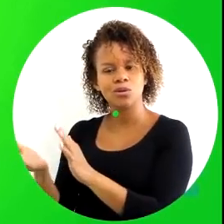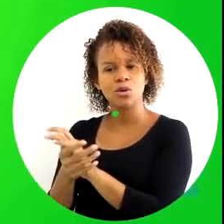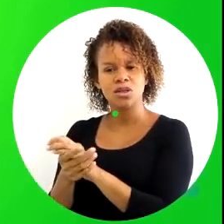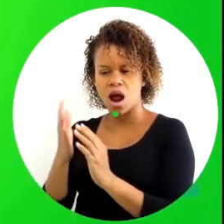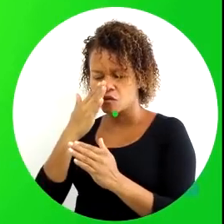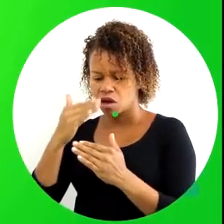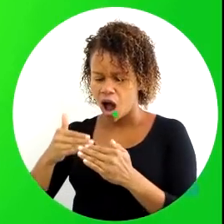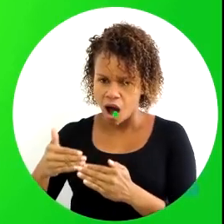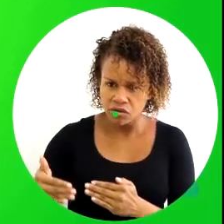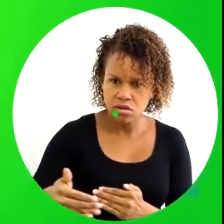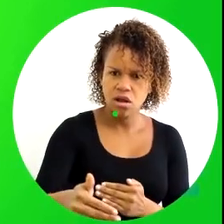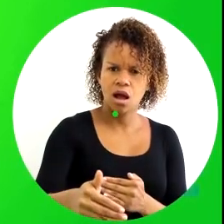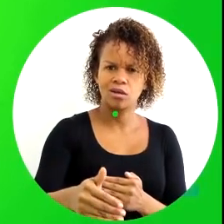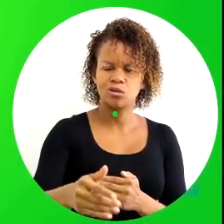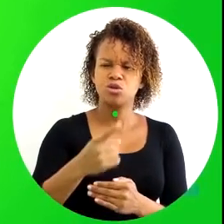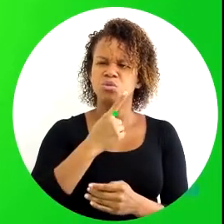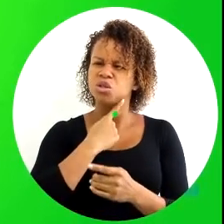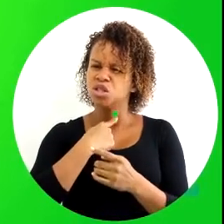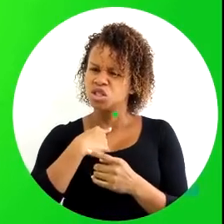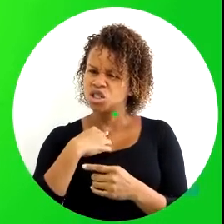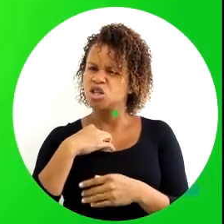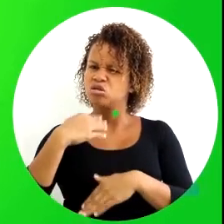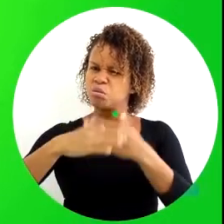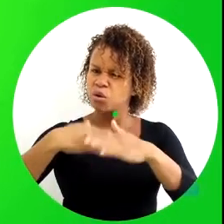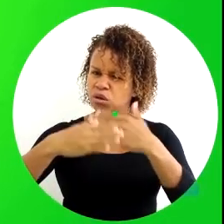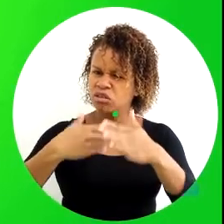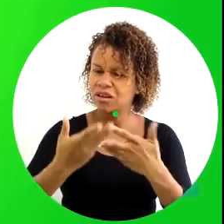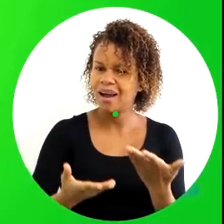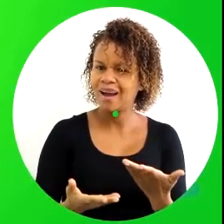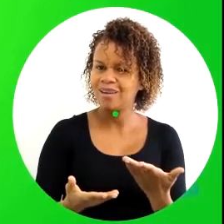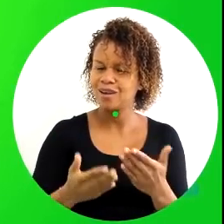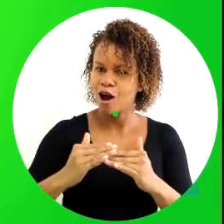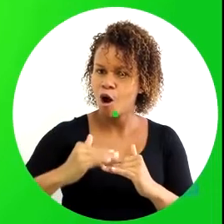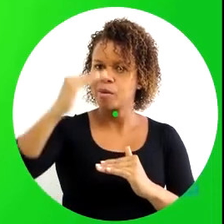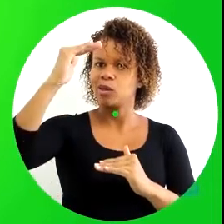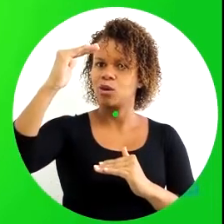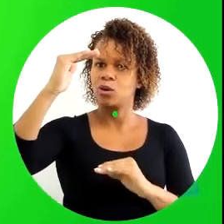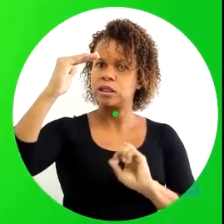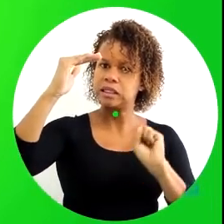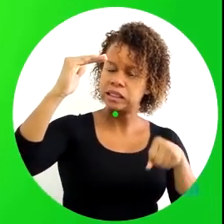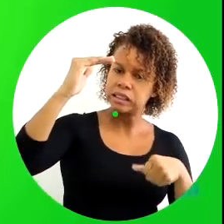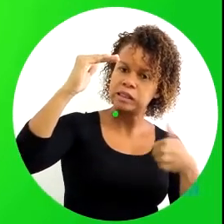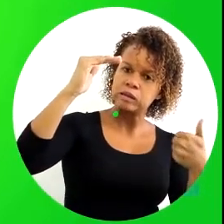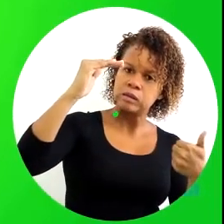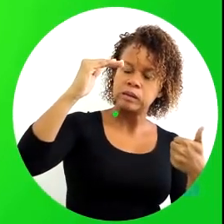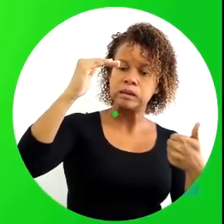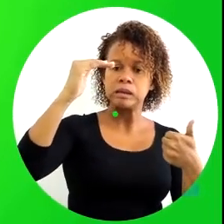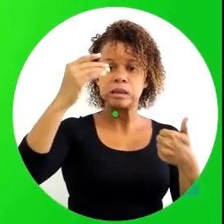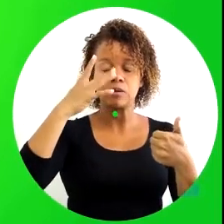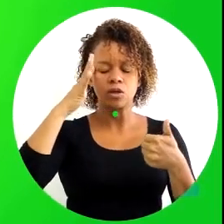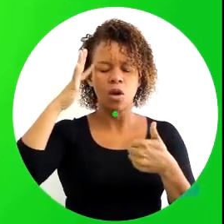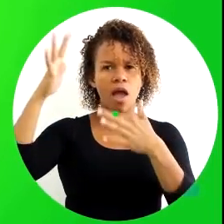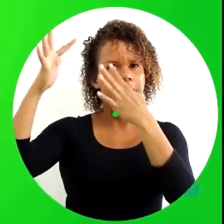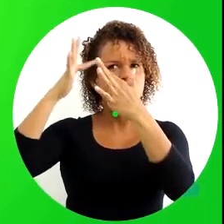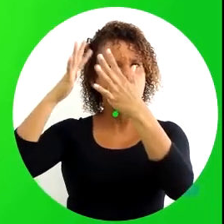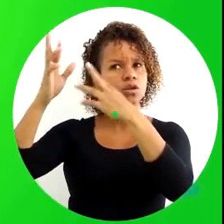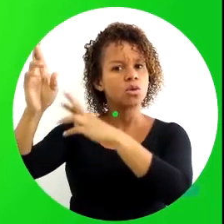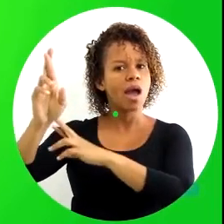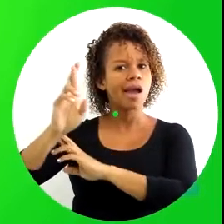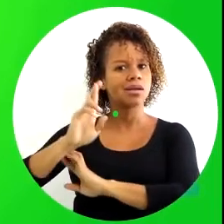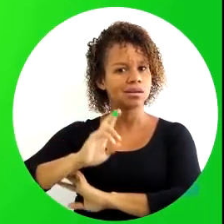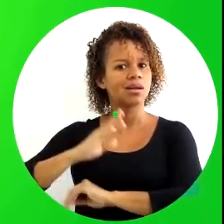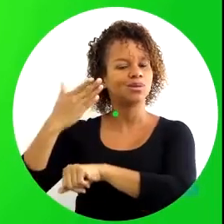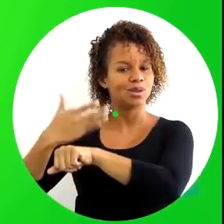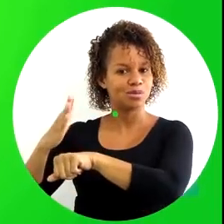eles foram alcançados? Se o meu desejo era o aumento da produtividade, a produtividade aumentou? Se sim, é possível que seja um reflexo